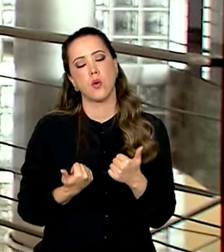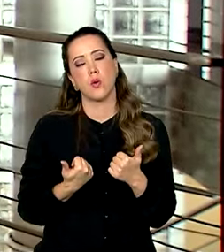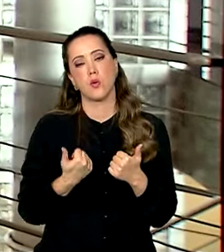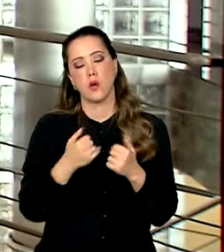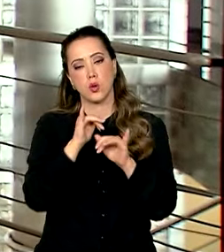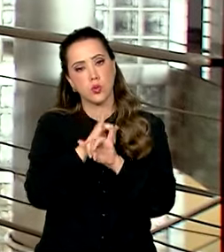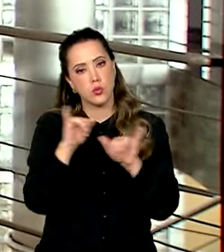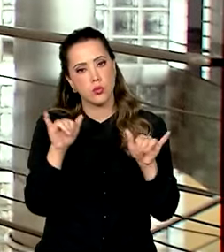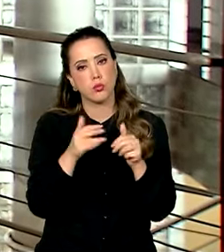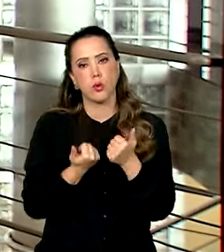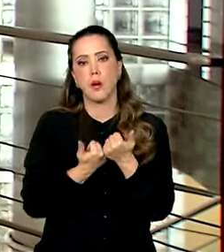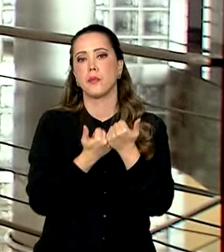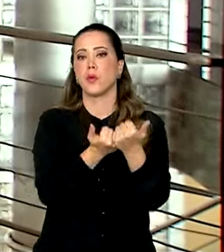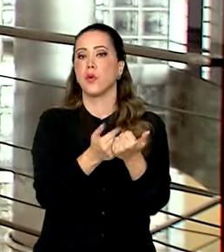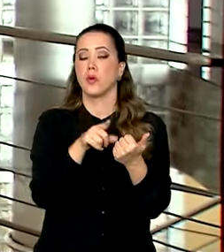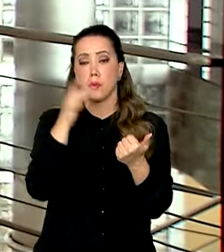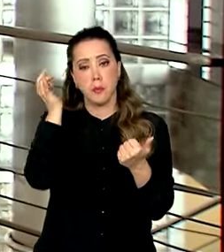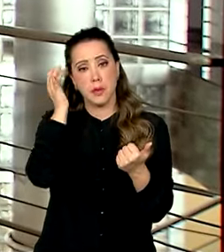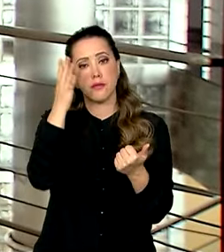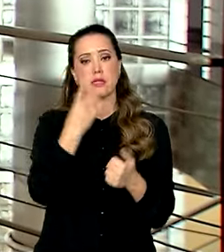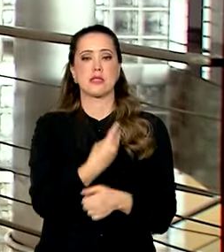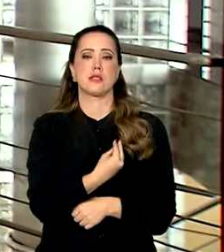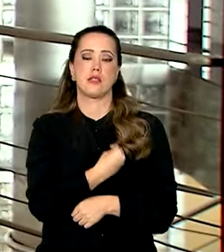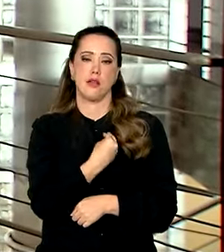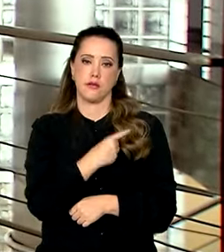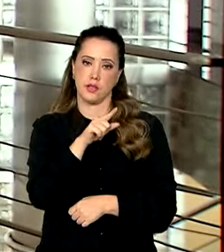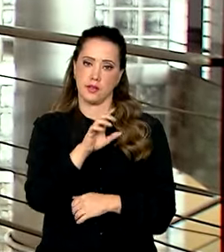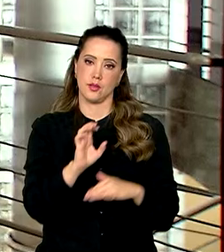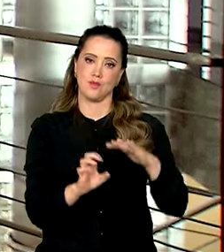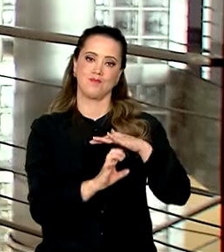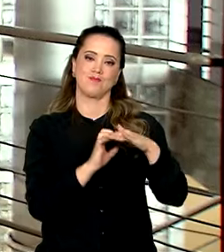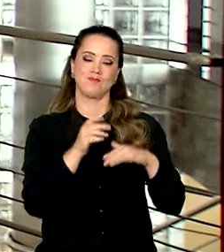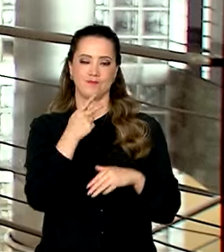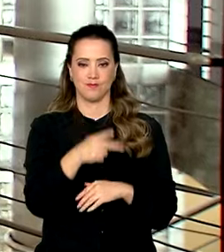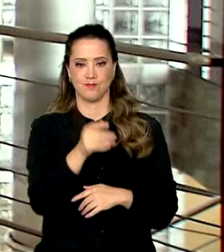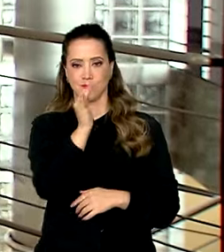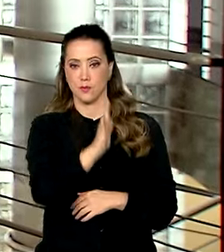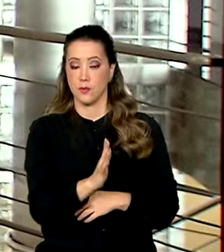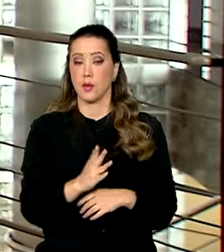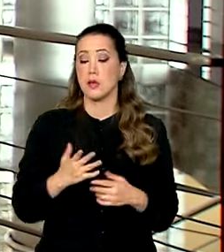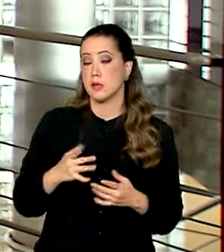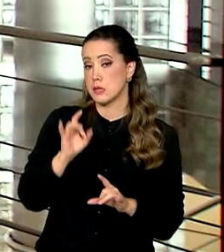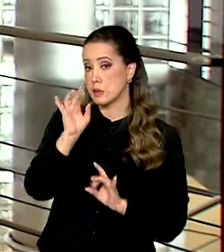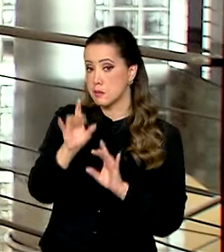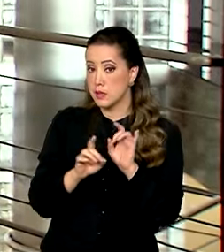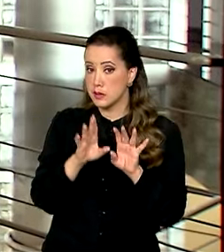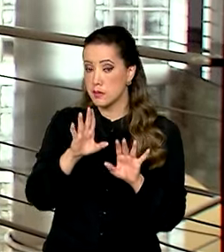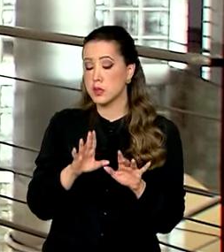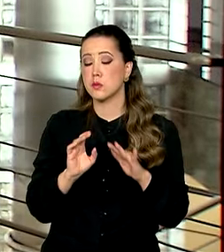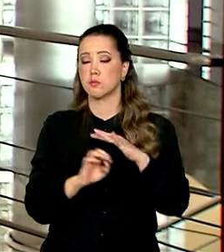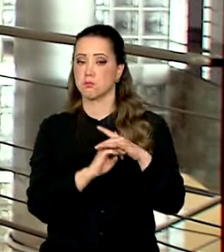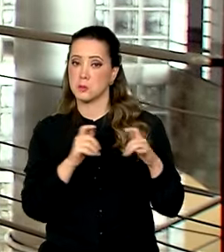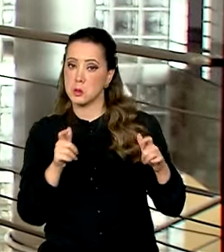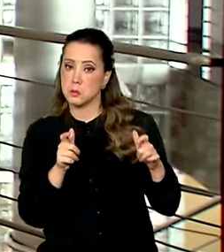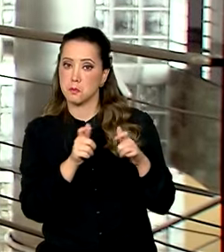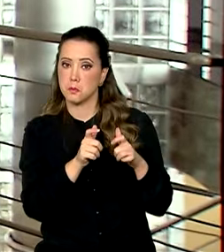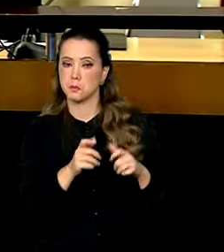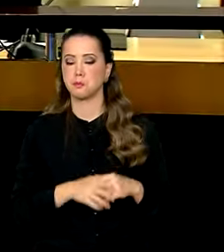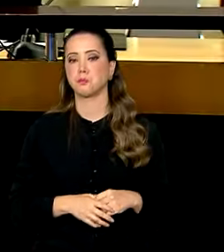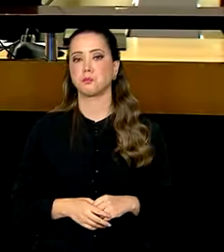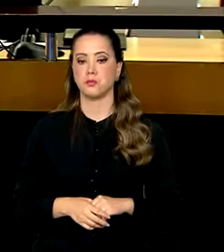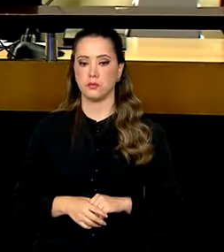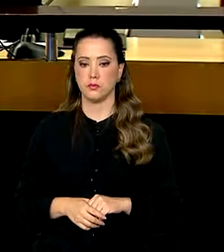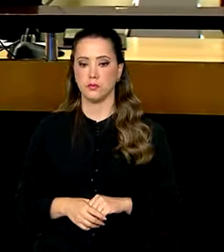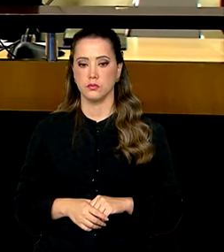de medidas para facilitar a vida de quem empreende no país, especialmente para os pequenos negócios.